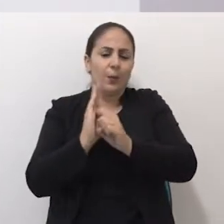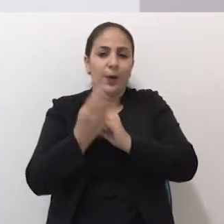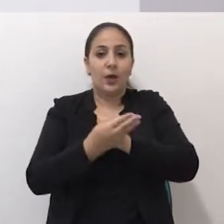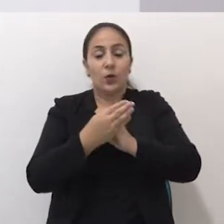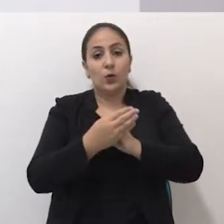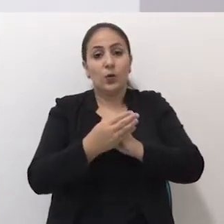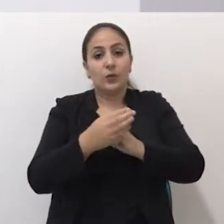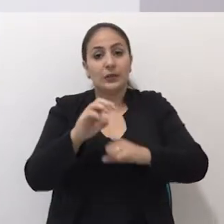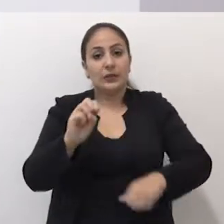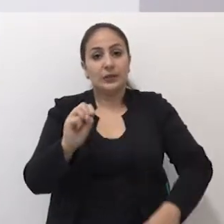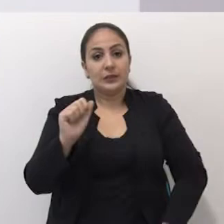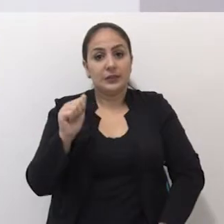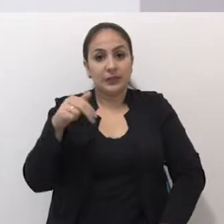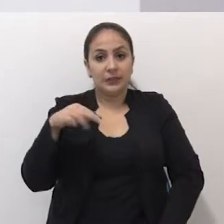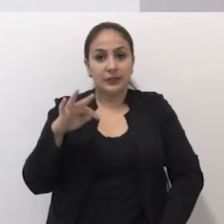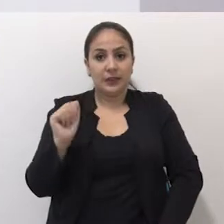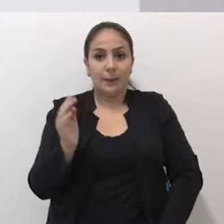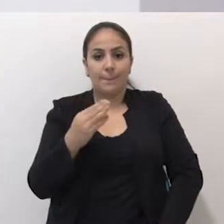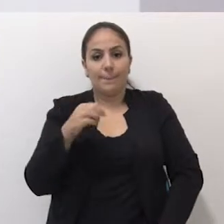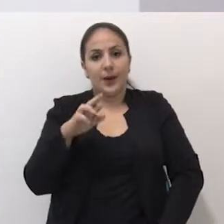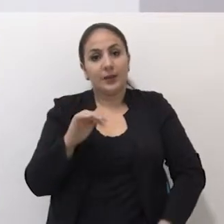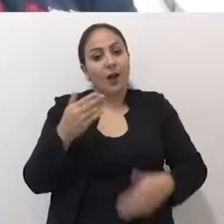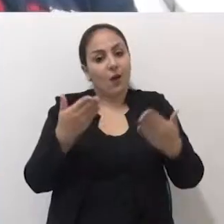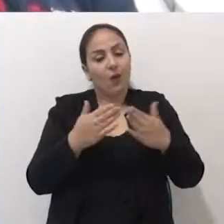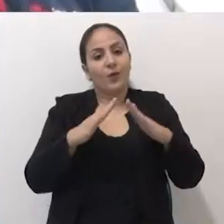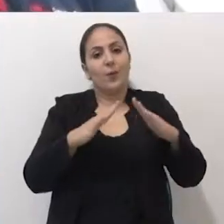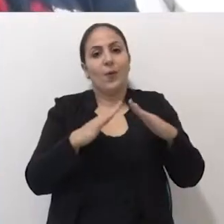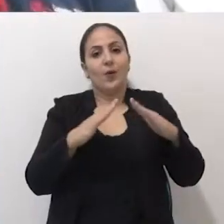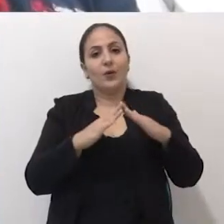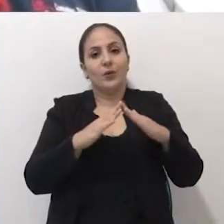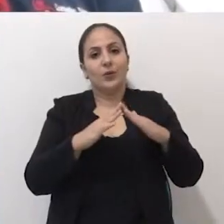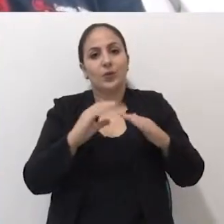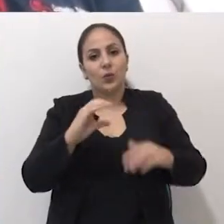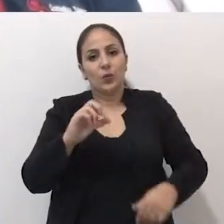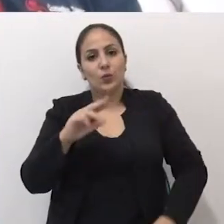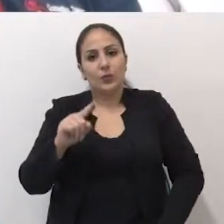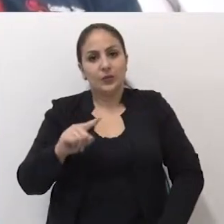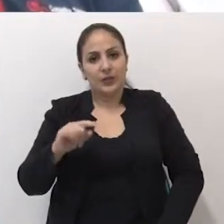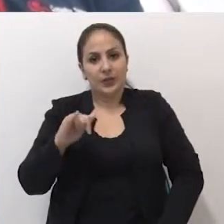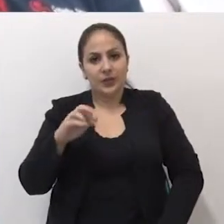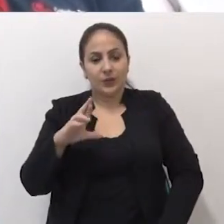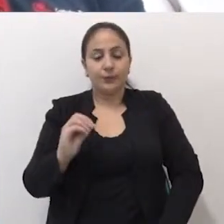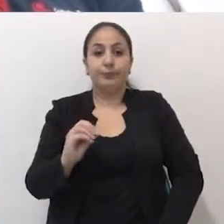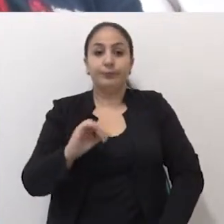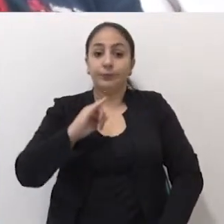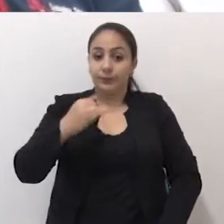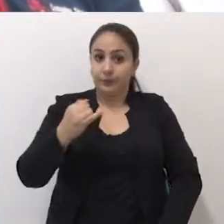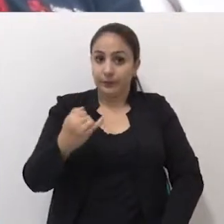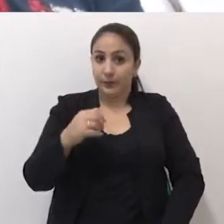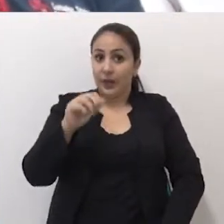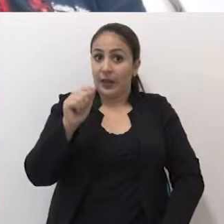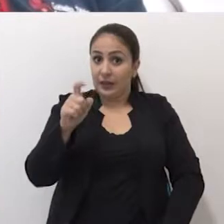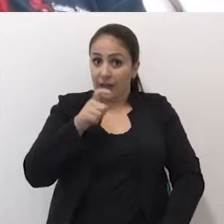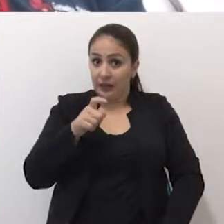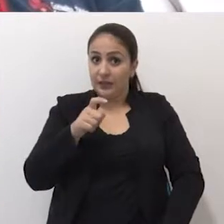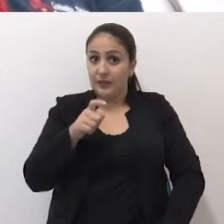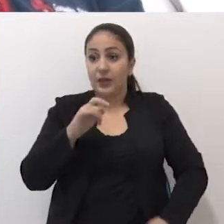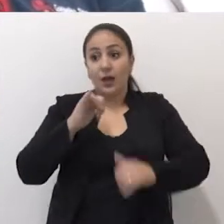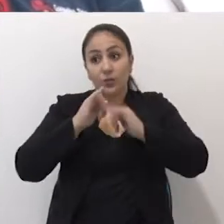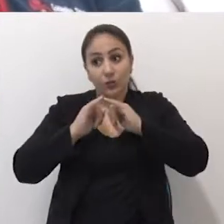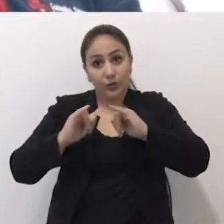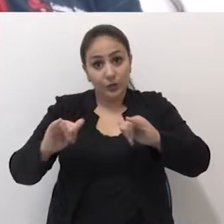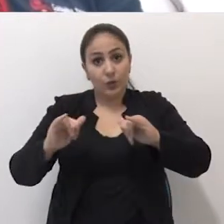Santa Marta e hoje há mais de 12 anos moro no bairro Cruzeiro. Em janeiro, Alex Necker comunicou ao PCdoB que